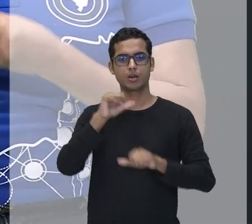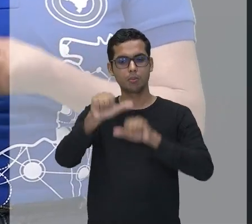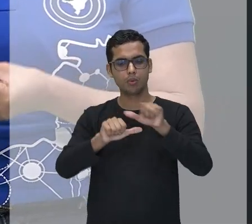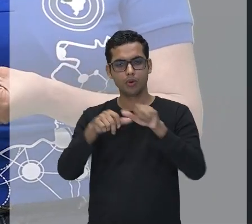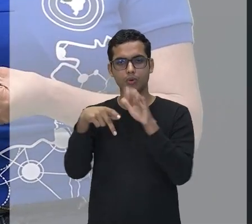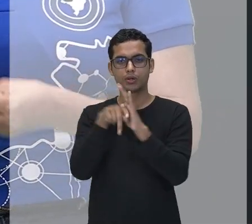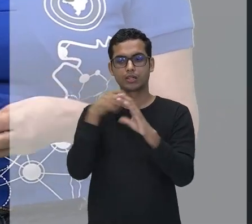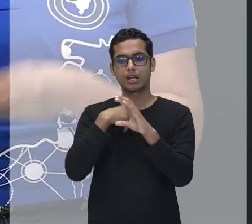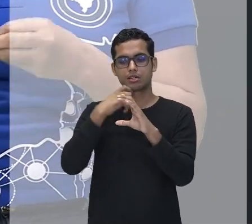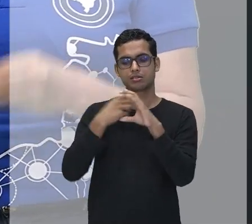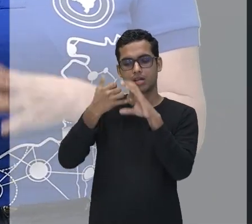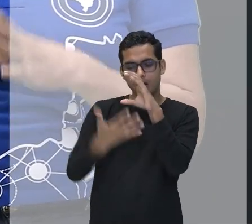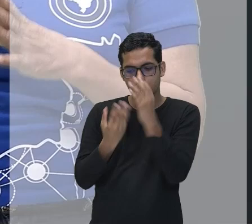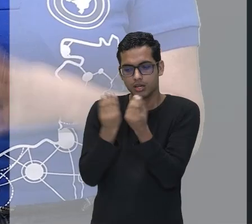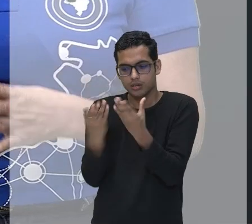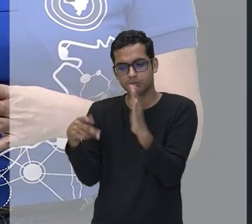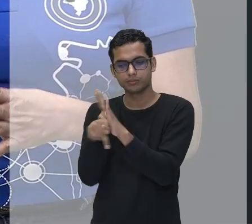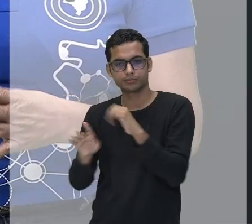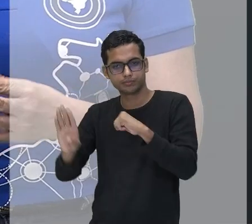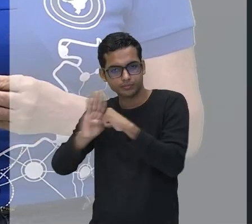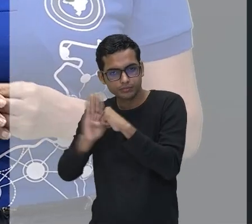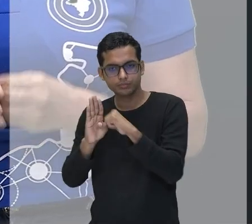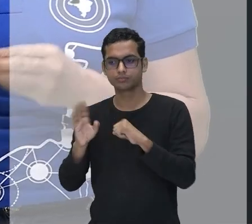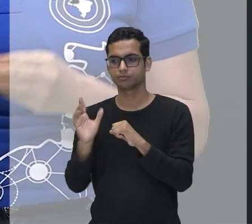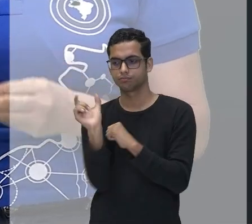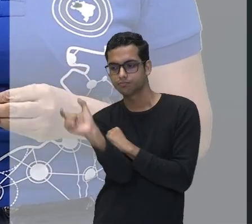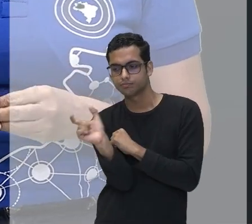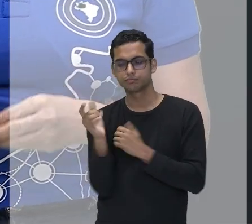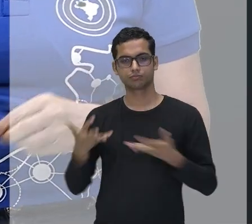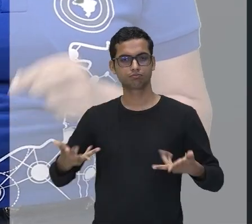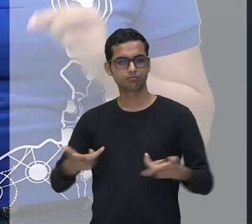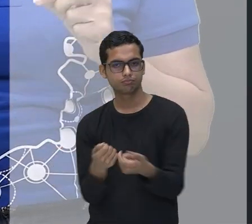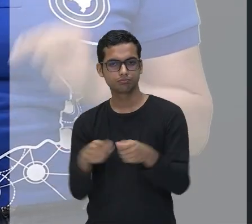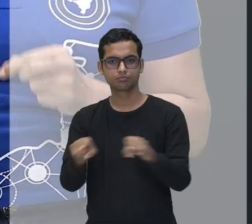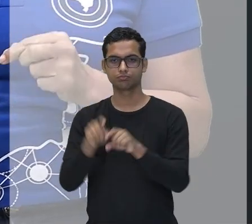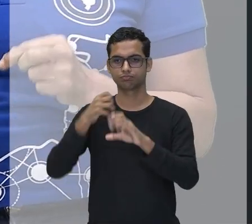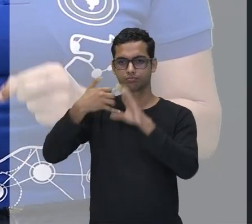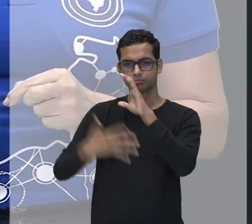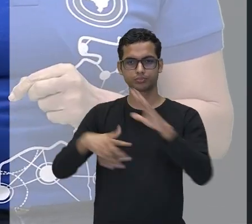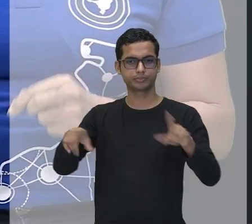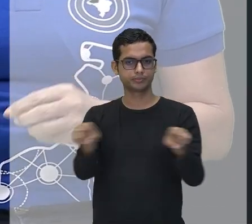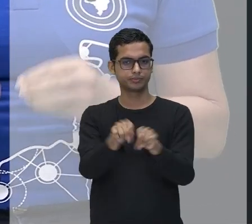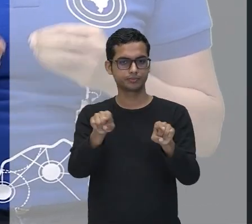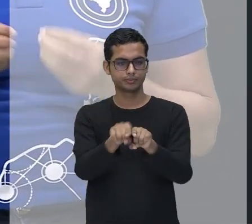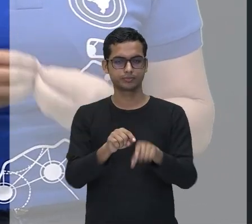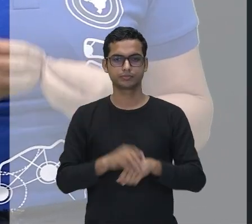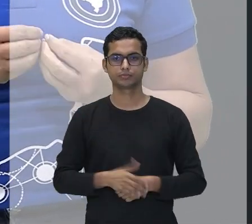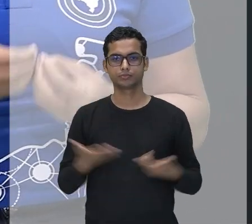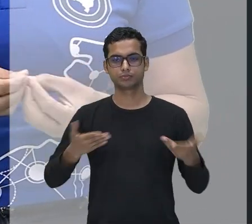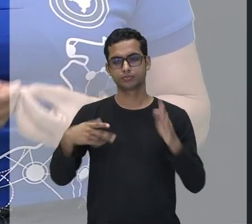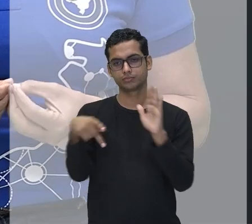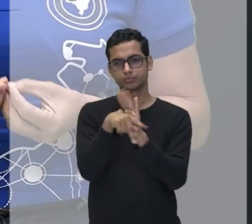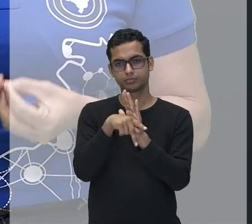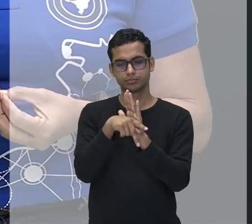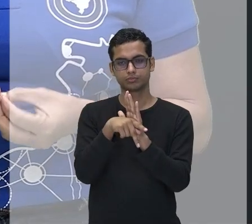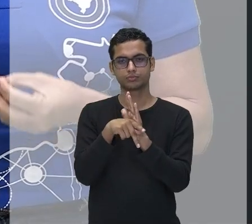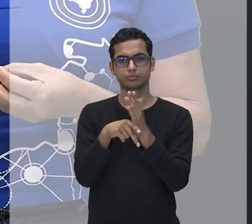característica, qualidade desse substantivo. Os artigos, ele vai